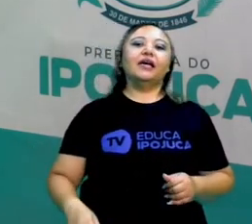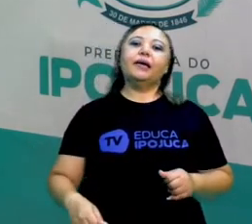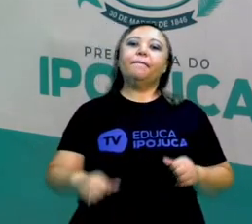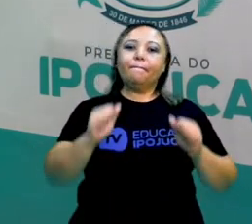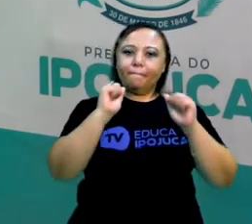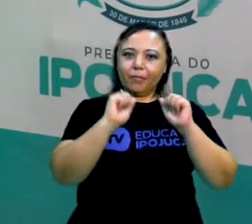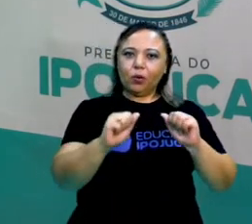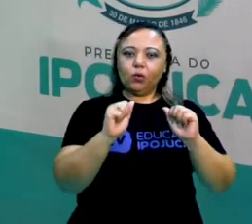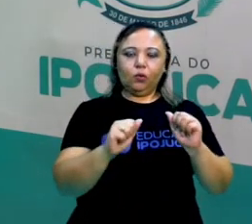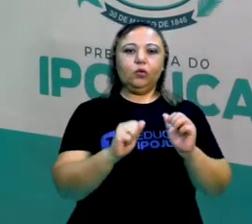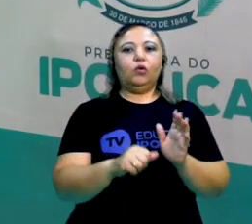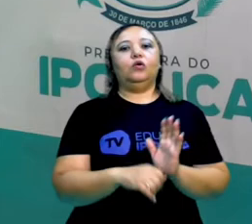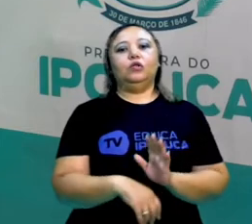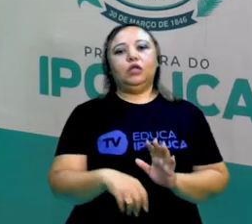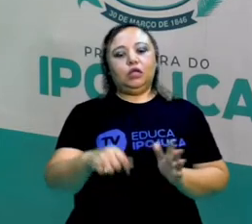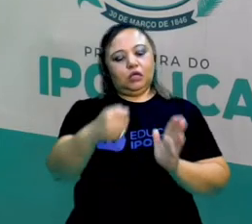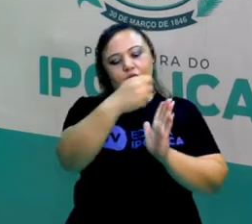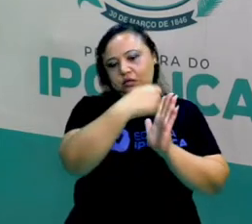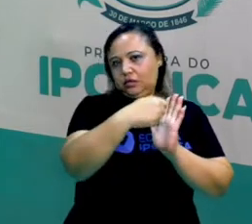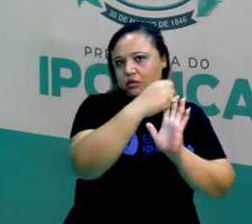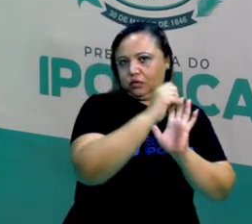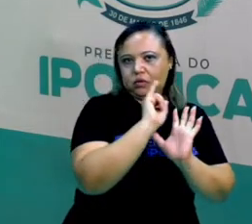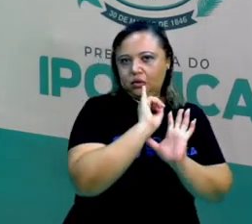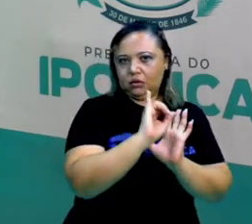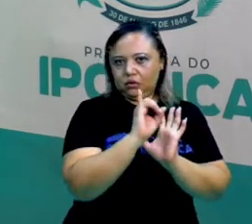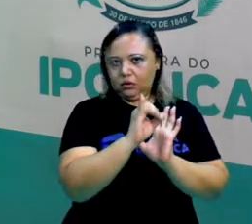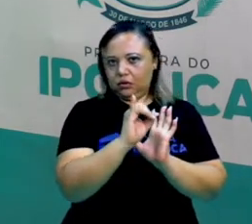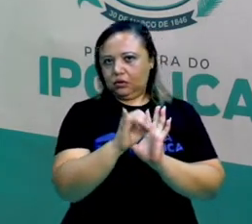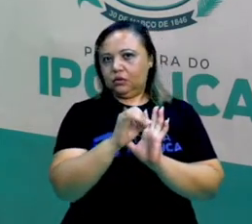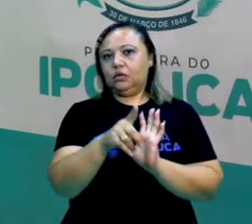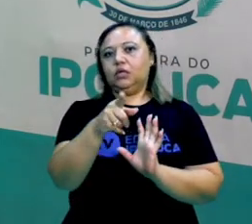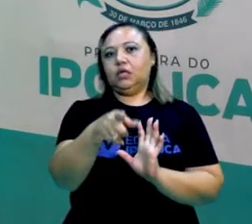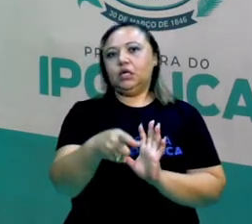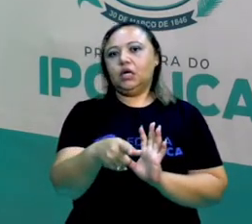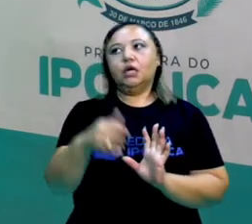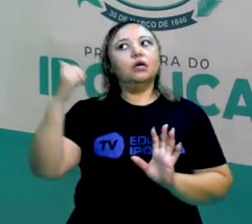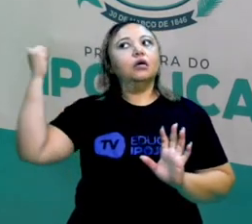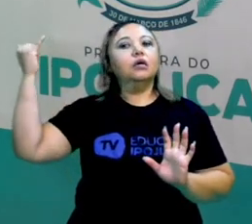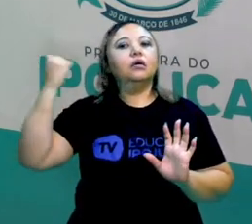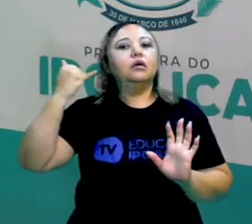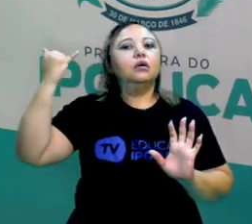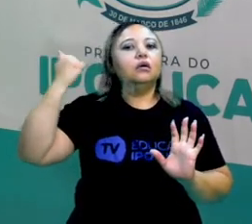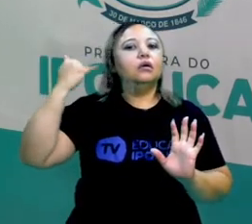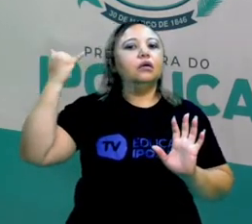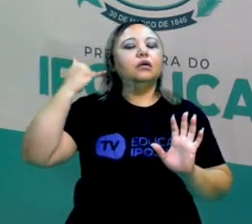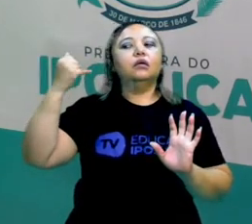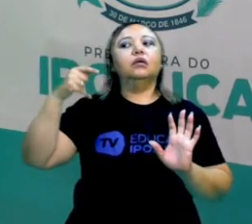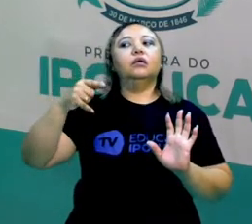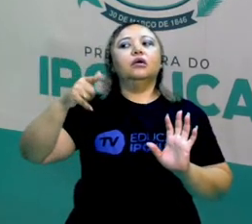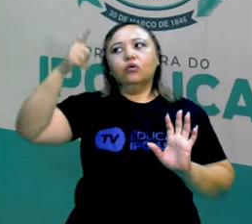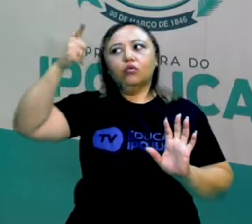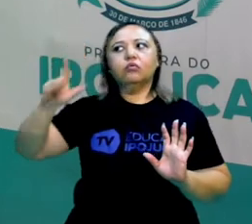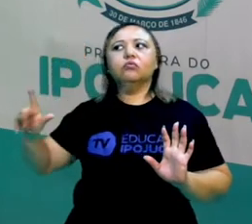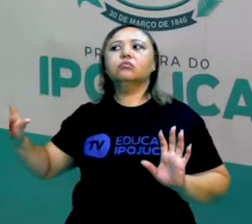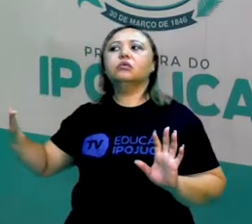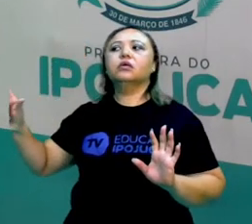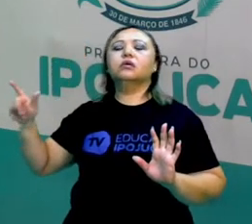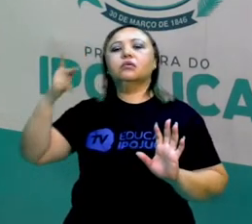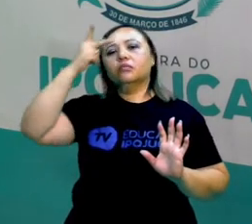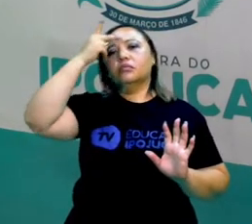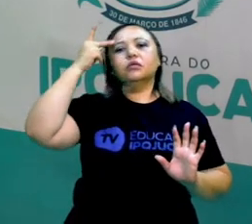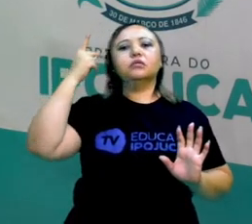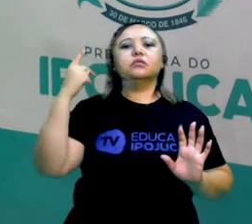pessoas. que não seja você. Você estaria narrando aquele fato, contando aquela história que você viu.